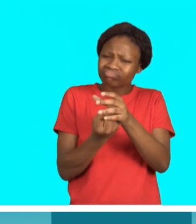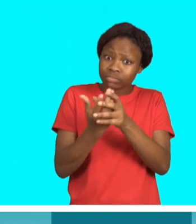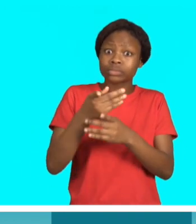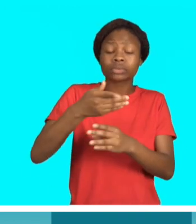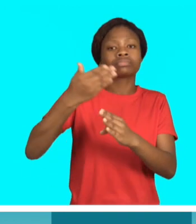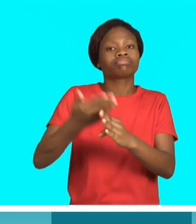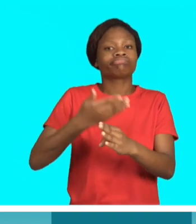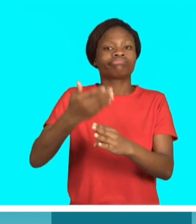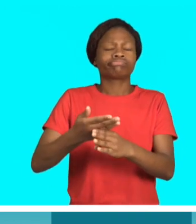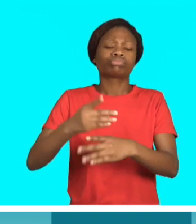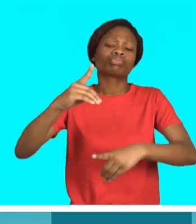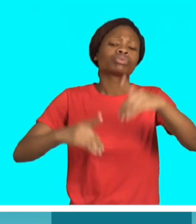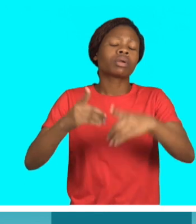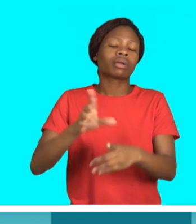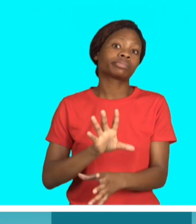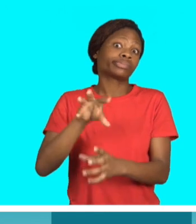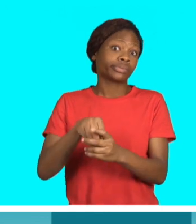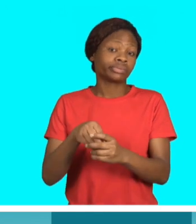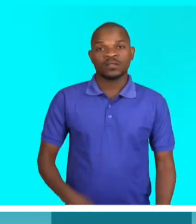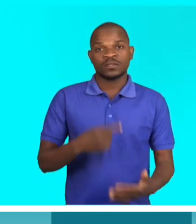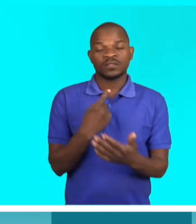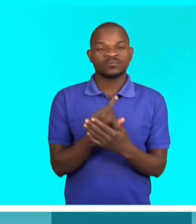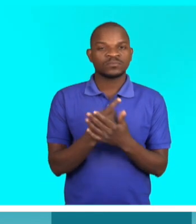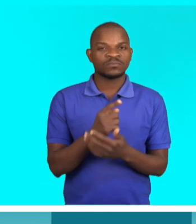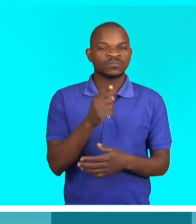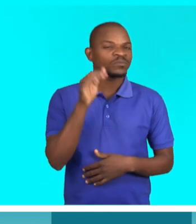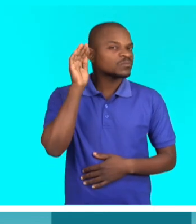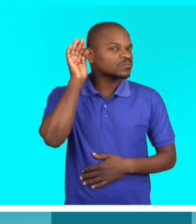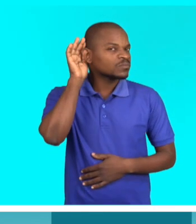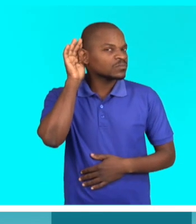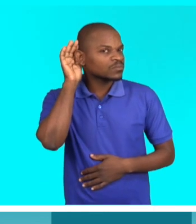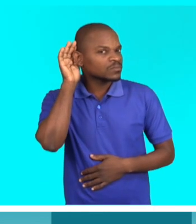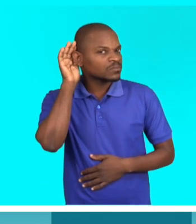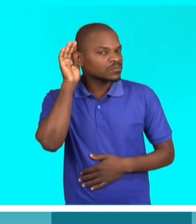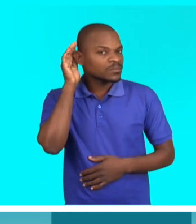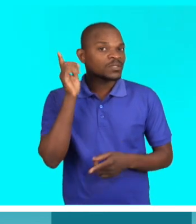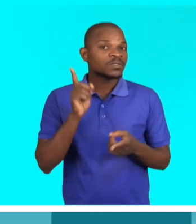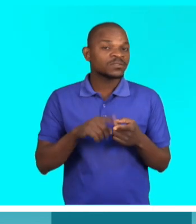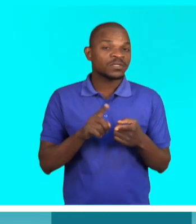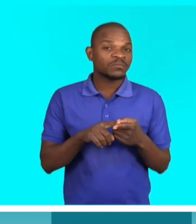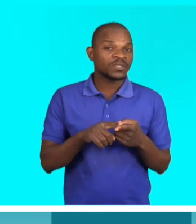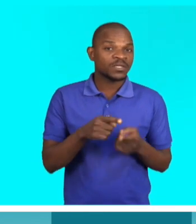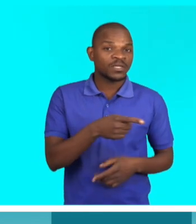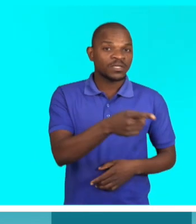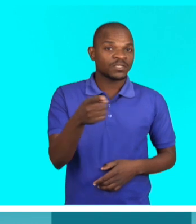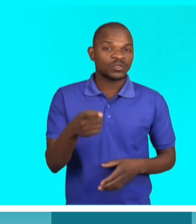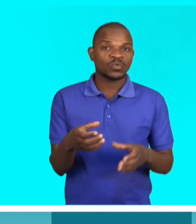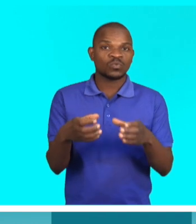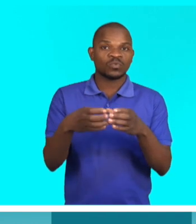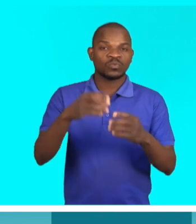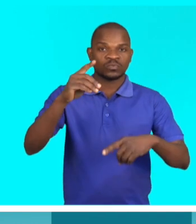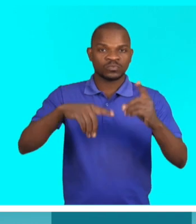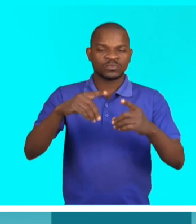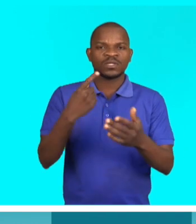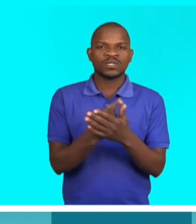e pôr em prática políticas inclusivas. É importante ouvir e saber dos partidos